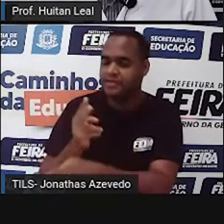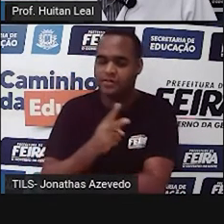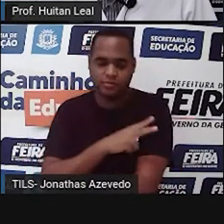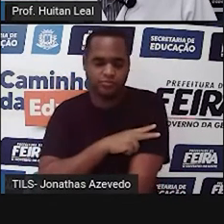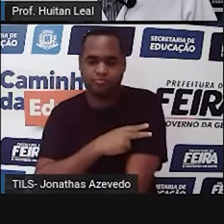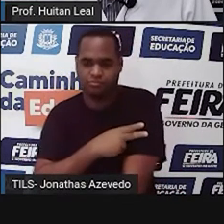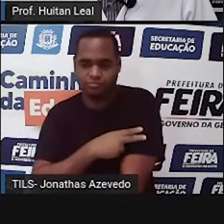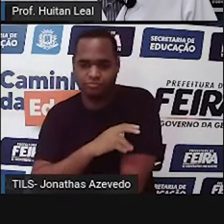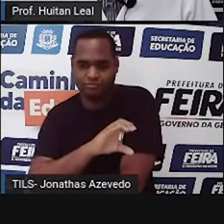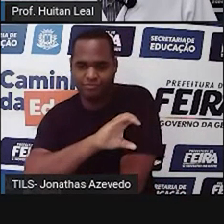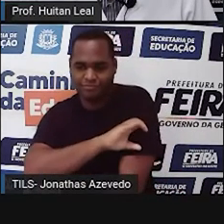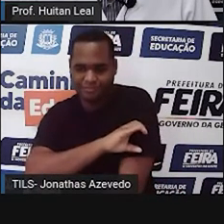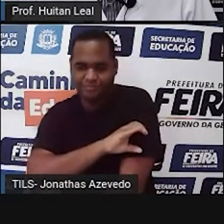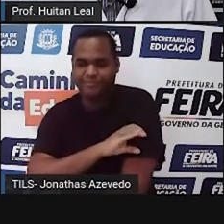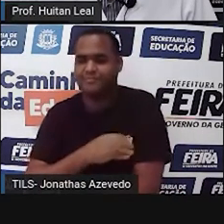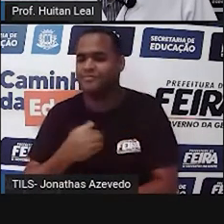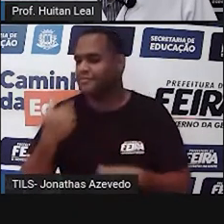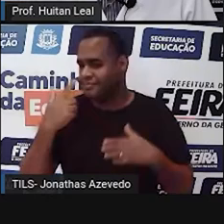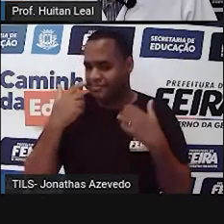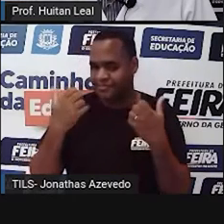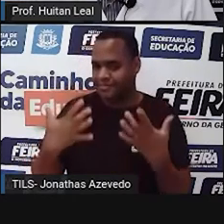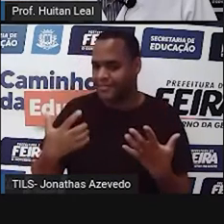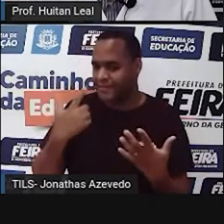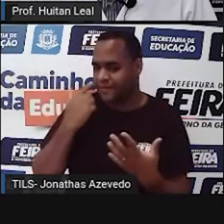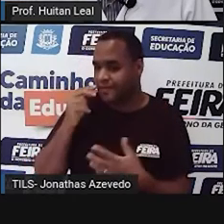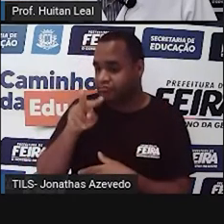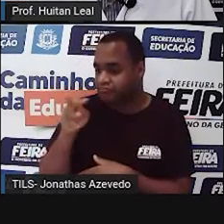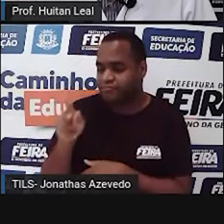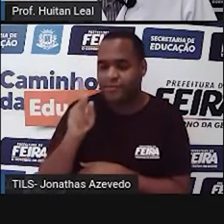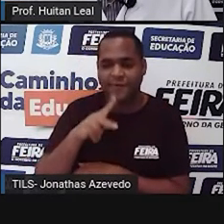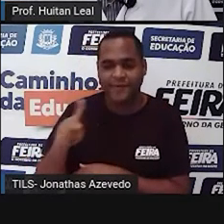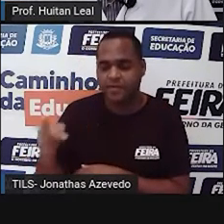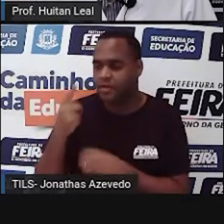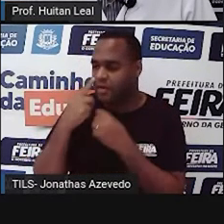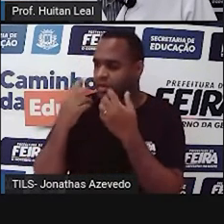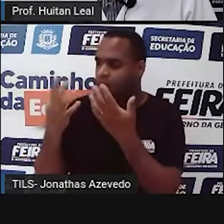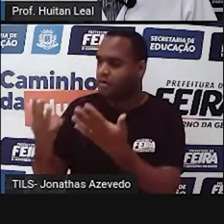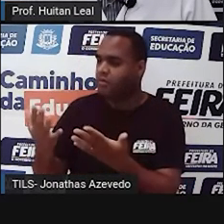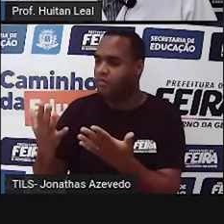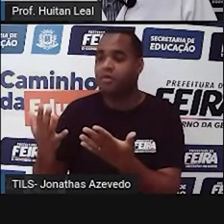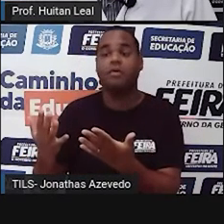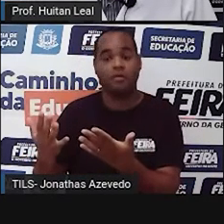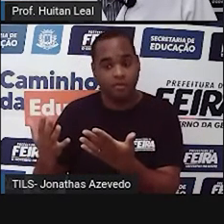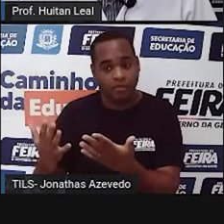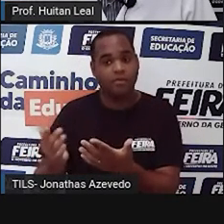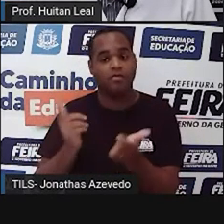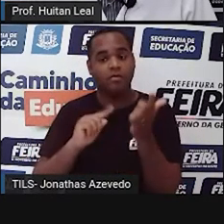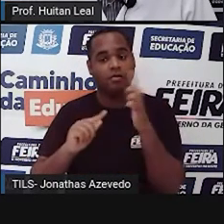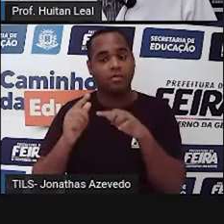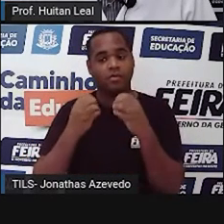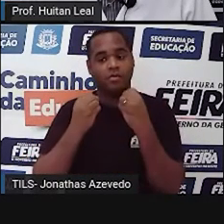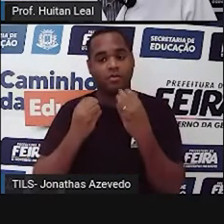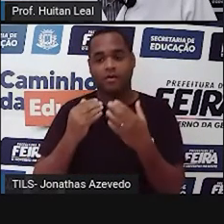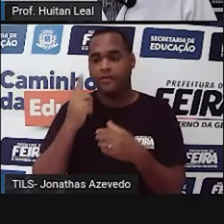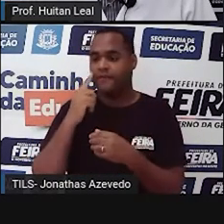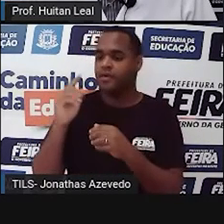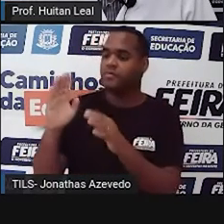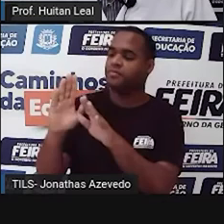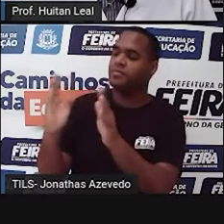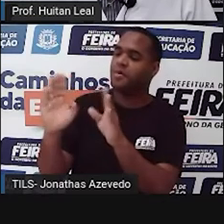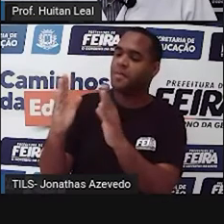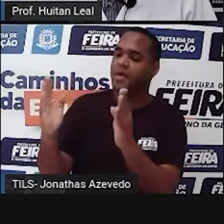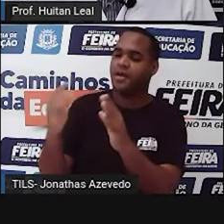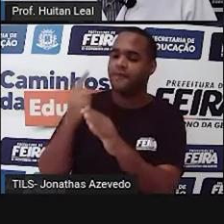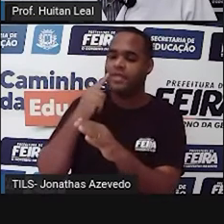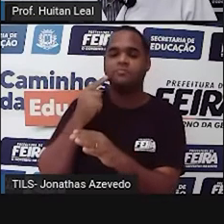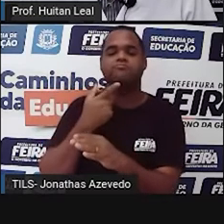.C., com meio corpo para dentro do olhar da professora. Uma cena e tanto. Israel na janela, espiando